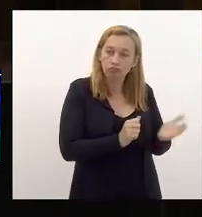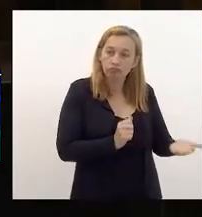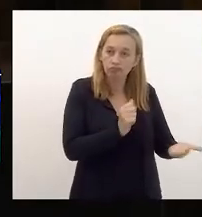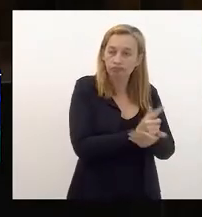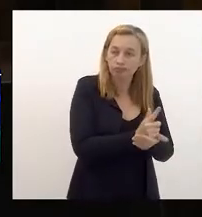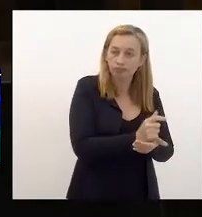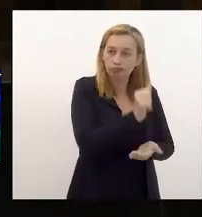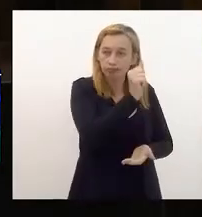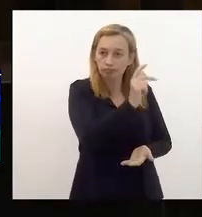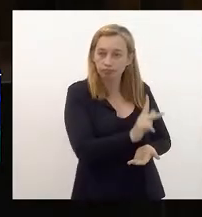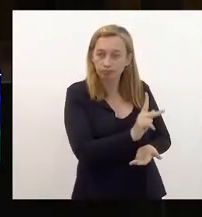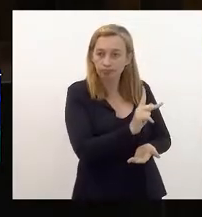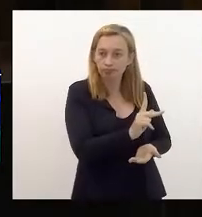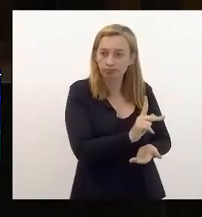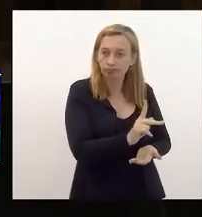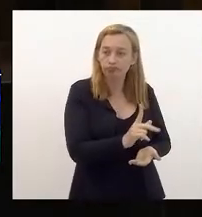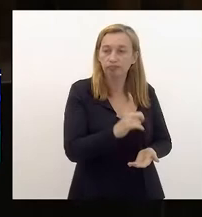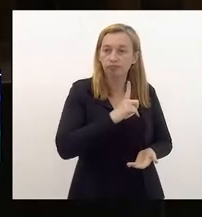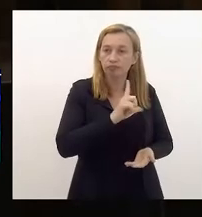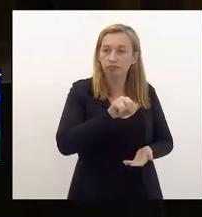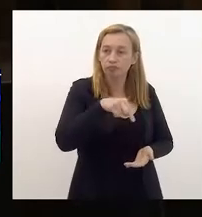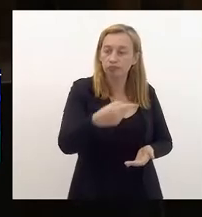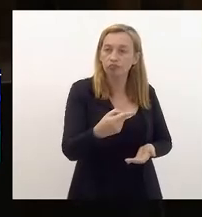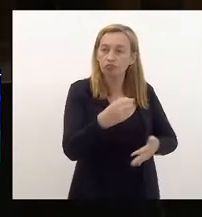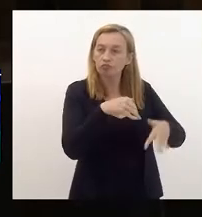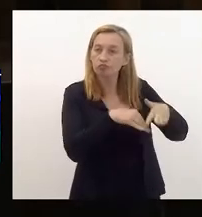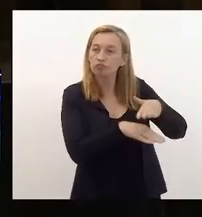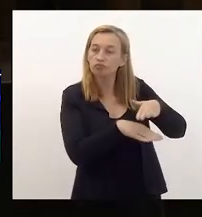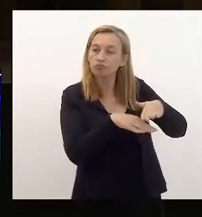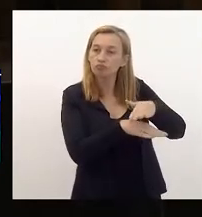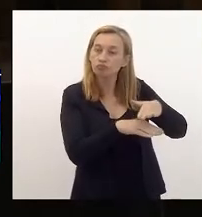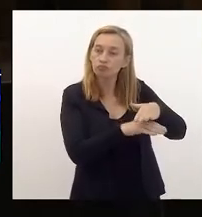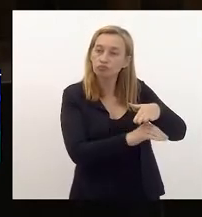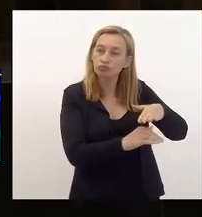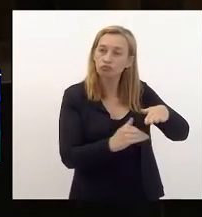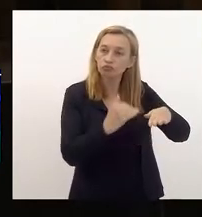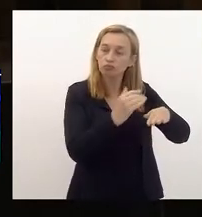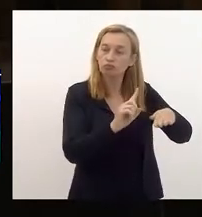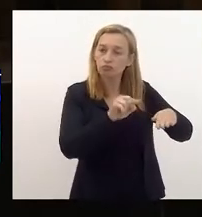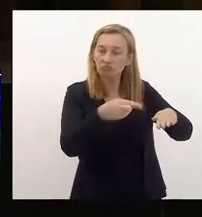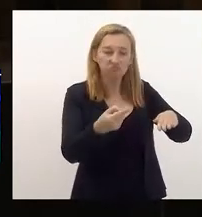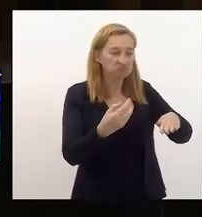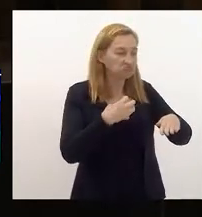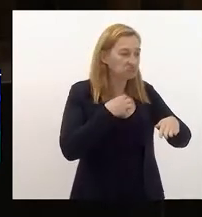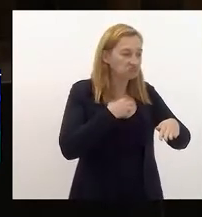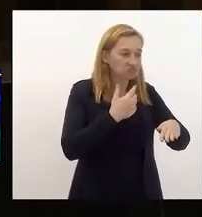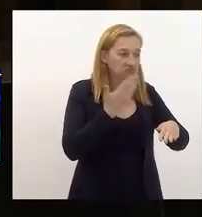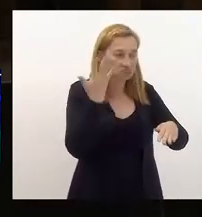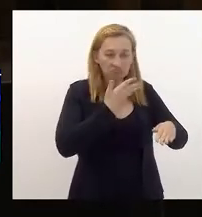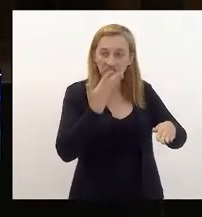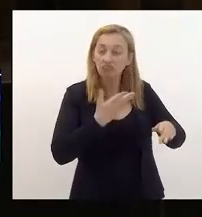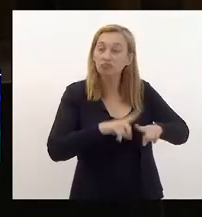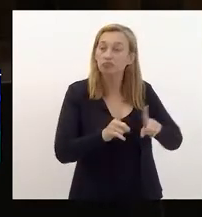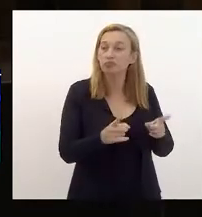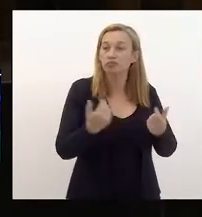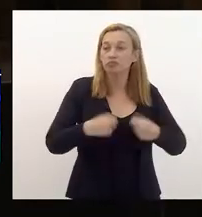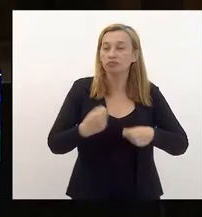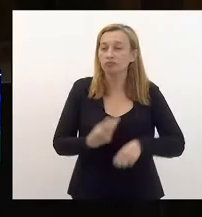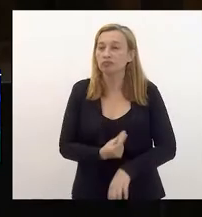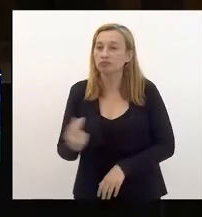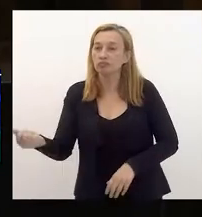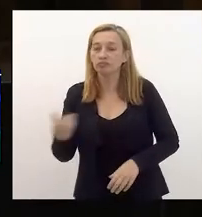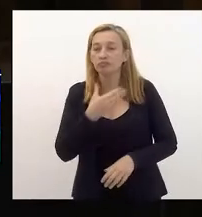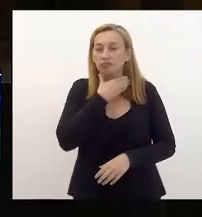Então, você ter um outro fundo de poupança, não vejo sentido, vejo sentido a necessidade da gente sair da crise